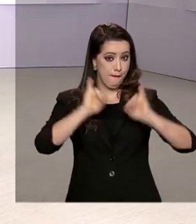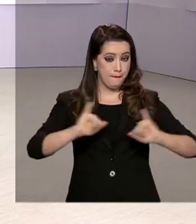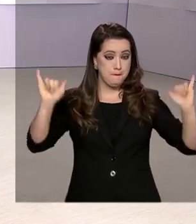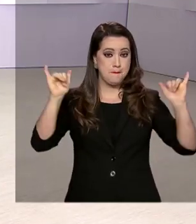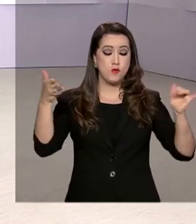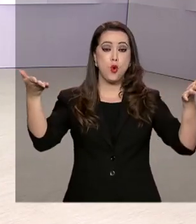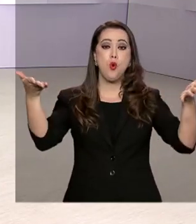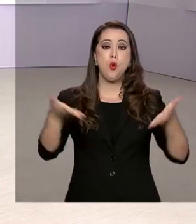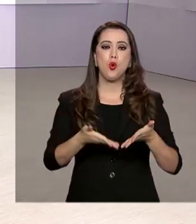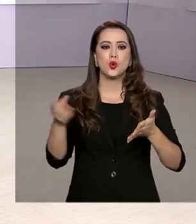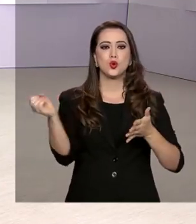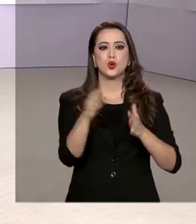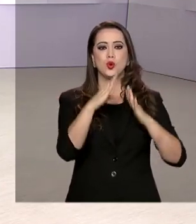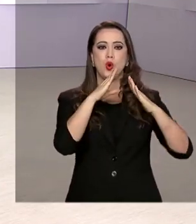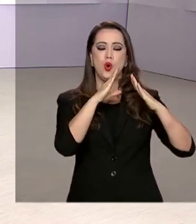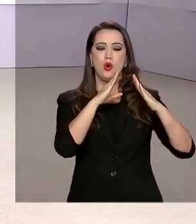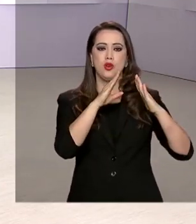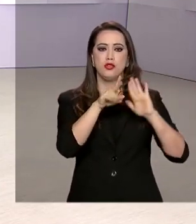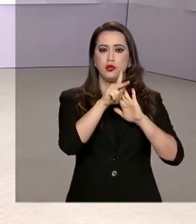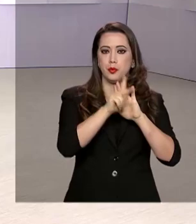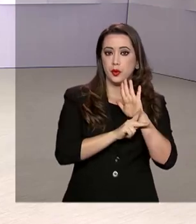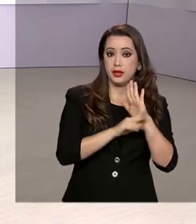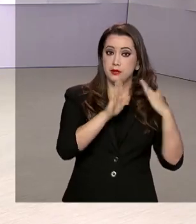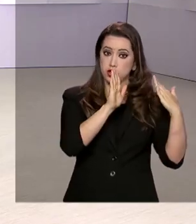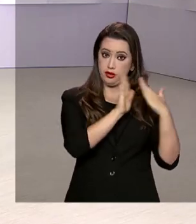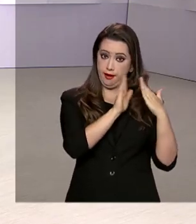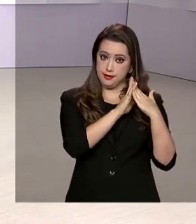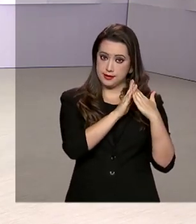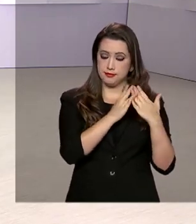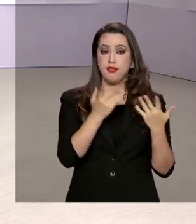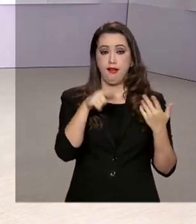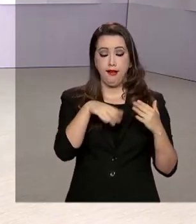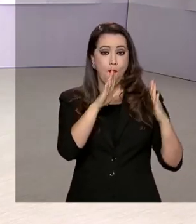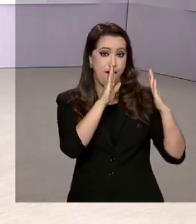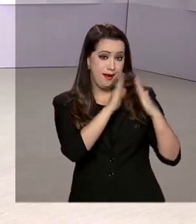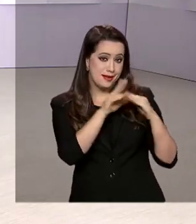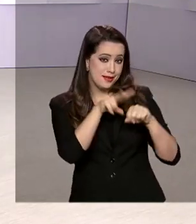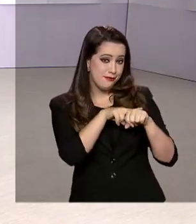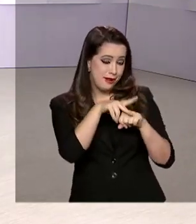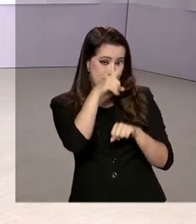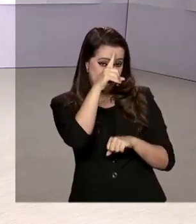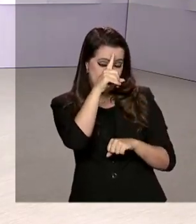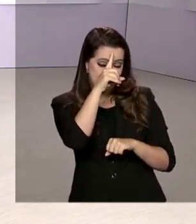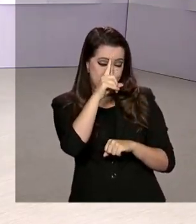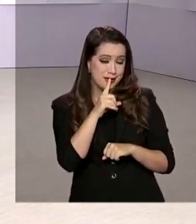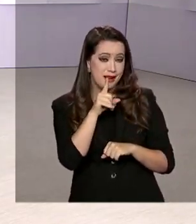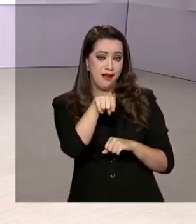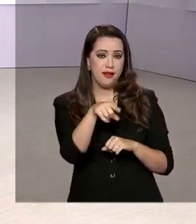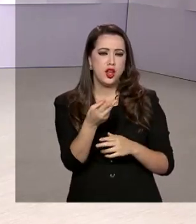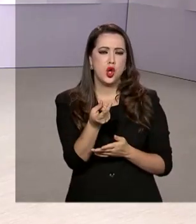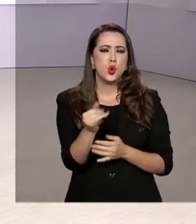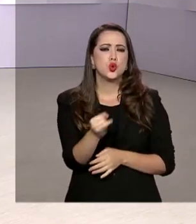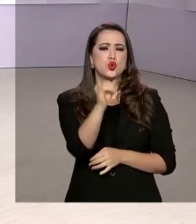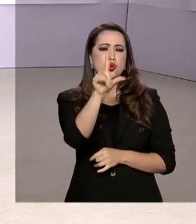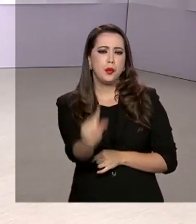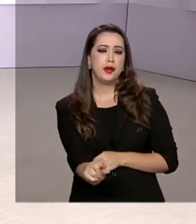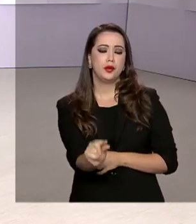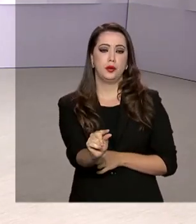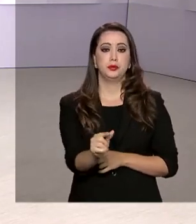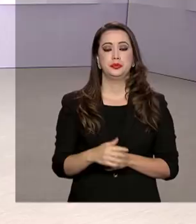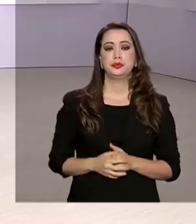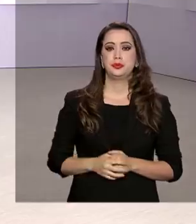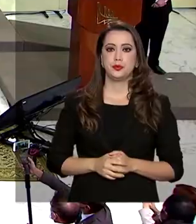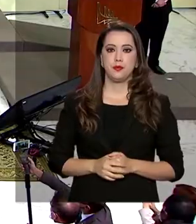habitacional, Casa Verde Amarela, que prevê taxas de juros menores e deve atender mais de um milhão de famílias de baixa